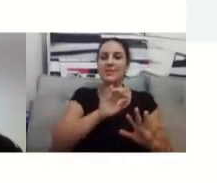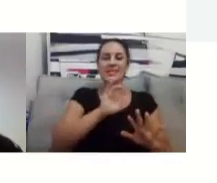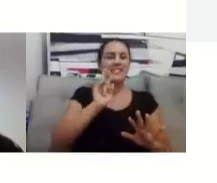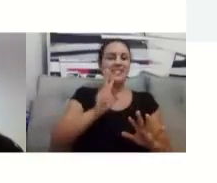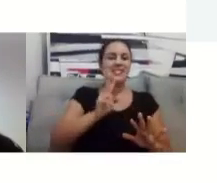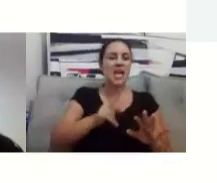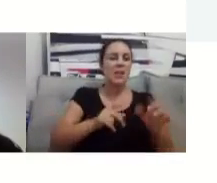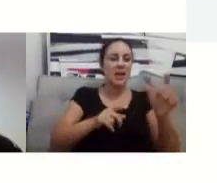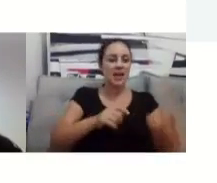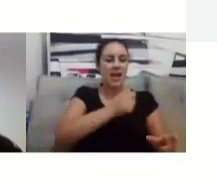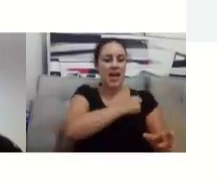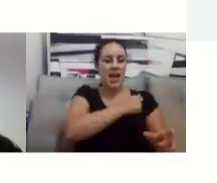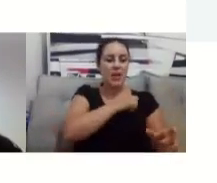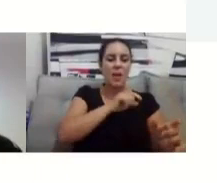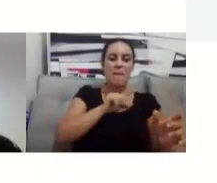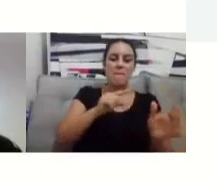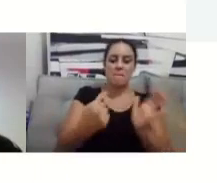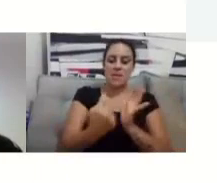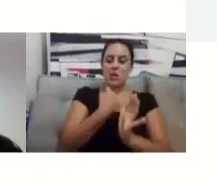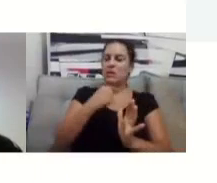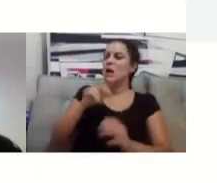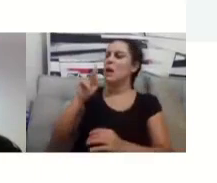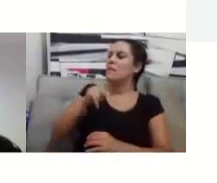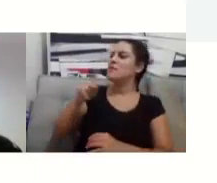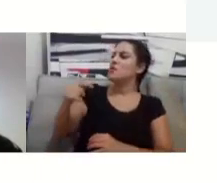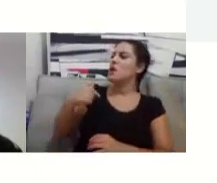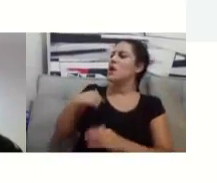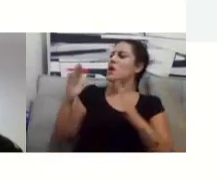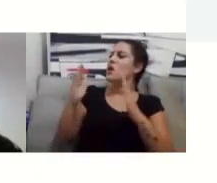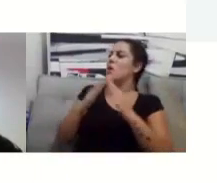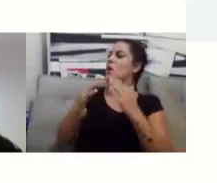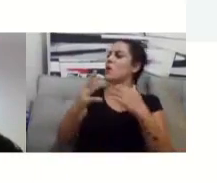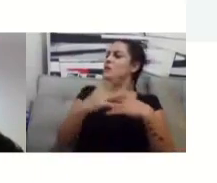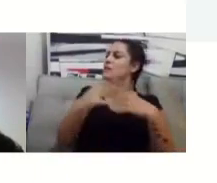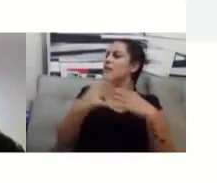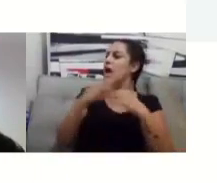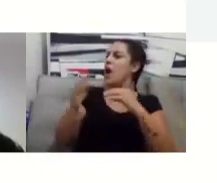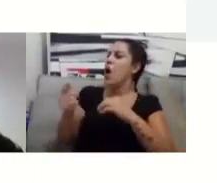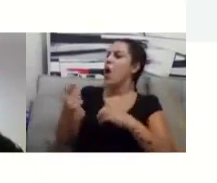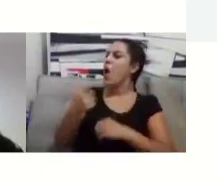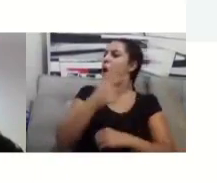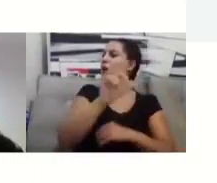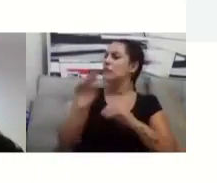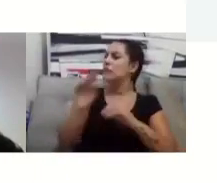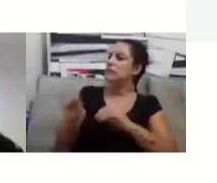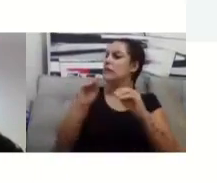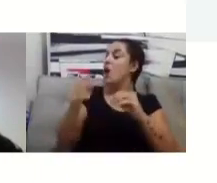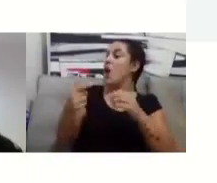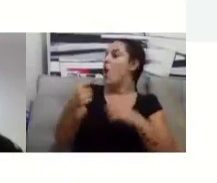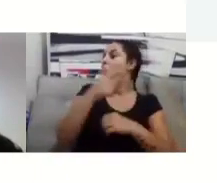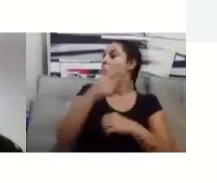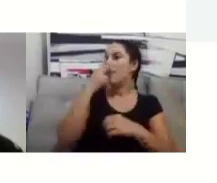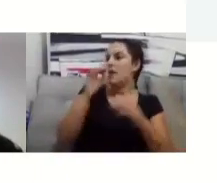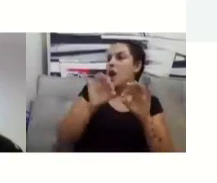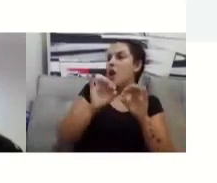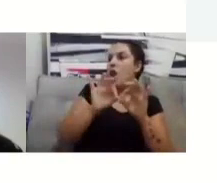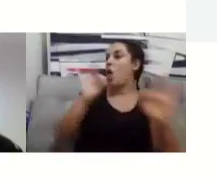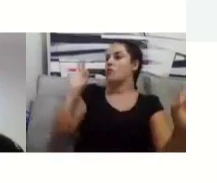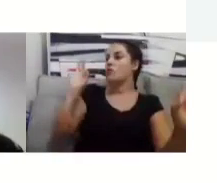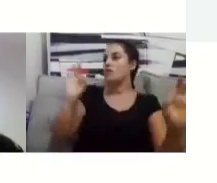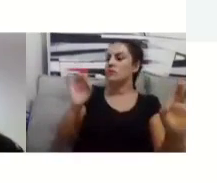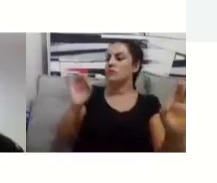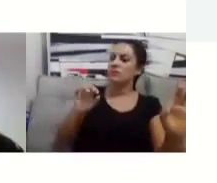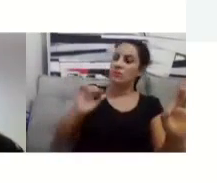cidade, eu não vou conseguir participar das aulas presenciais quando o curso voltar para o formato